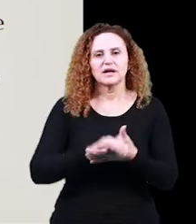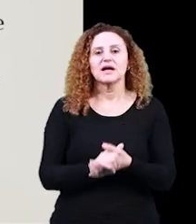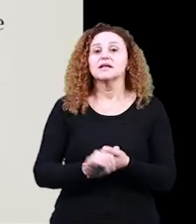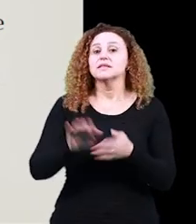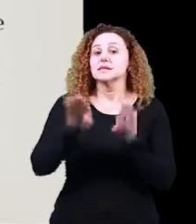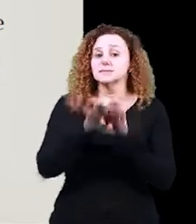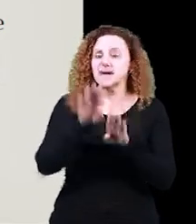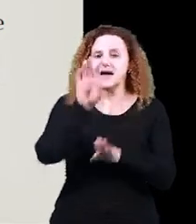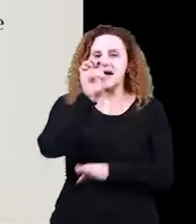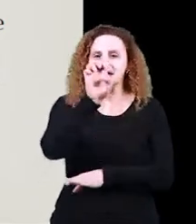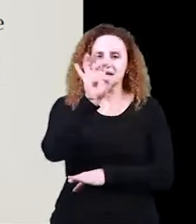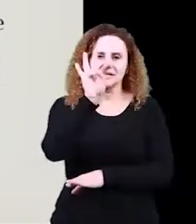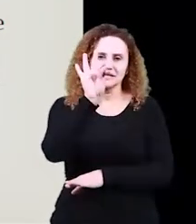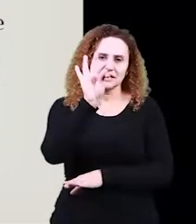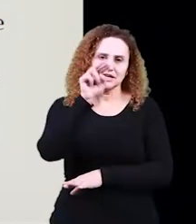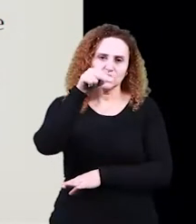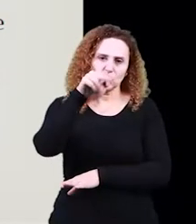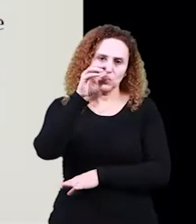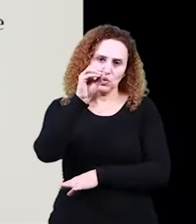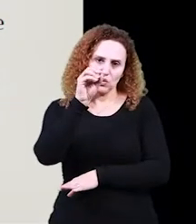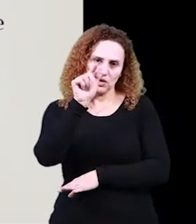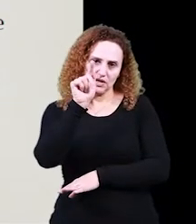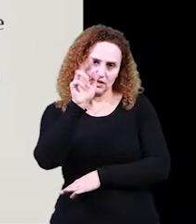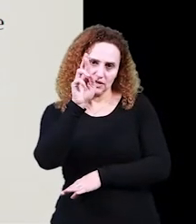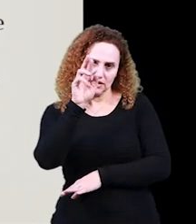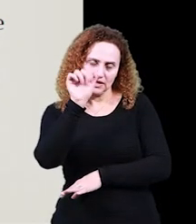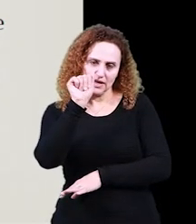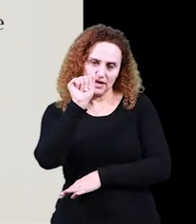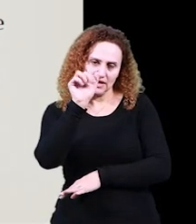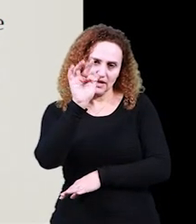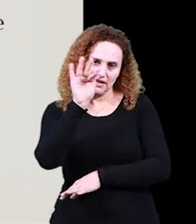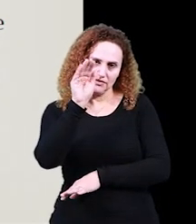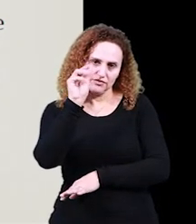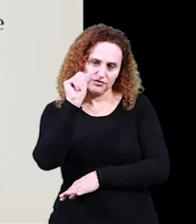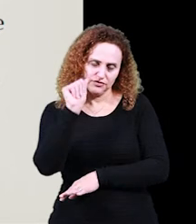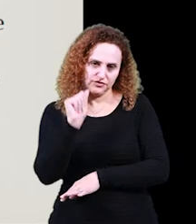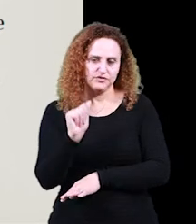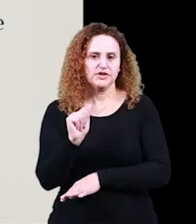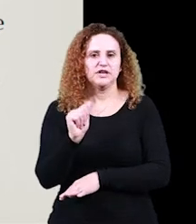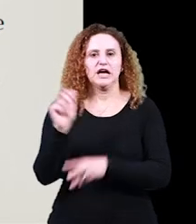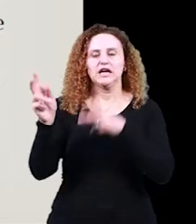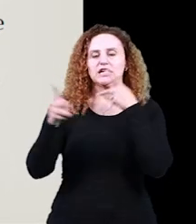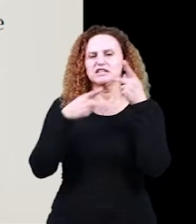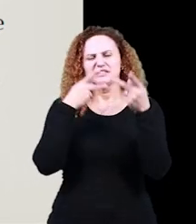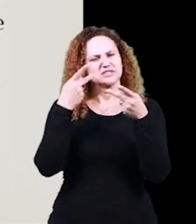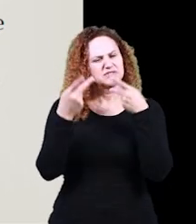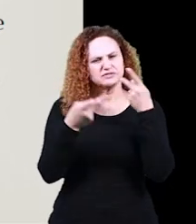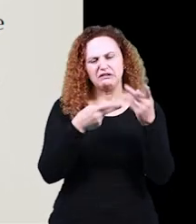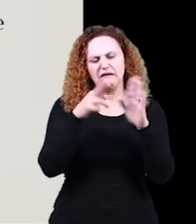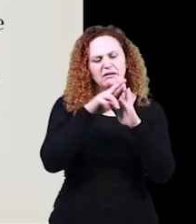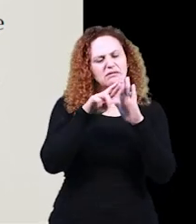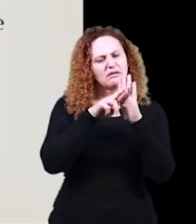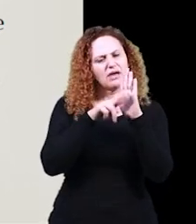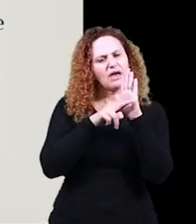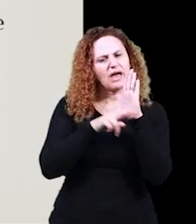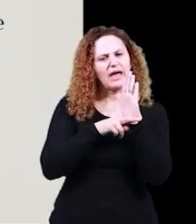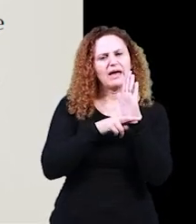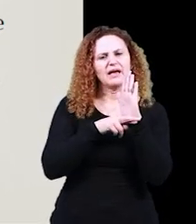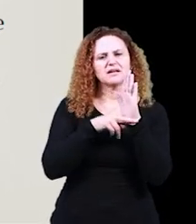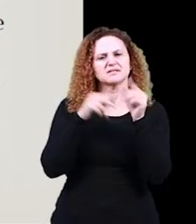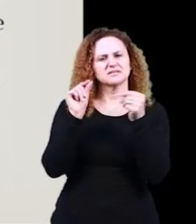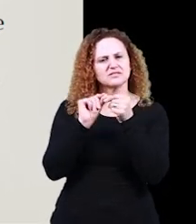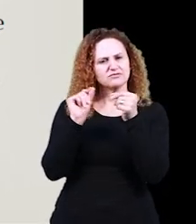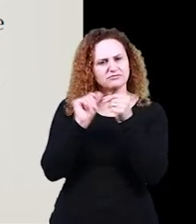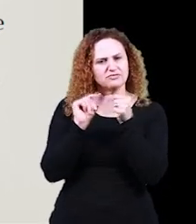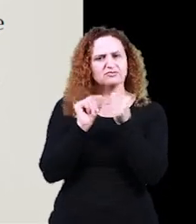etnografia da comunicação, que descreve e analisa as formas dos eventos de fala, especificamente as regras que dirigem a